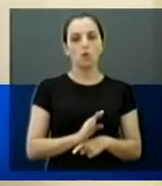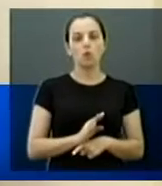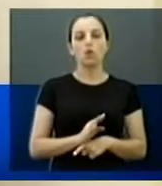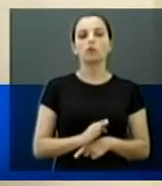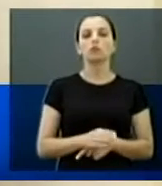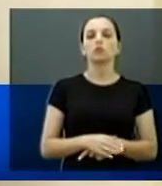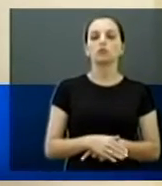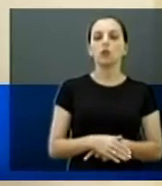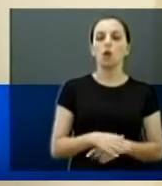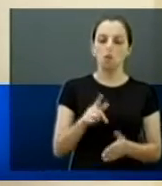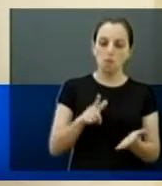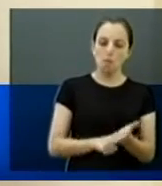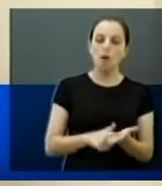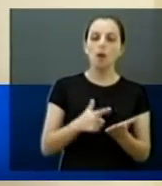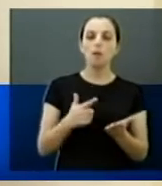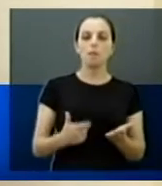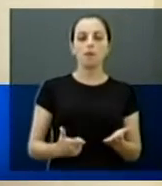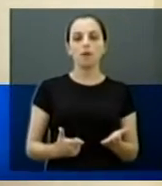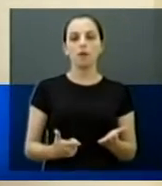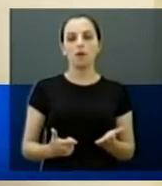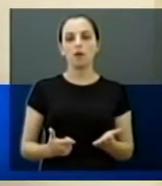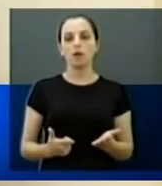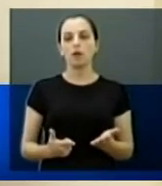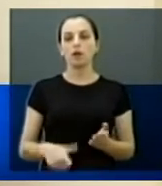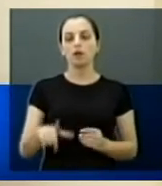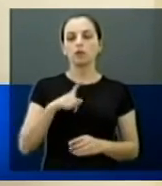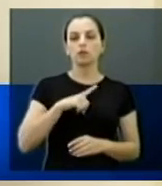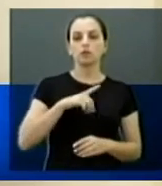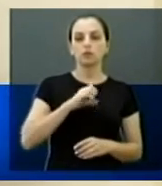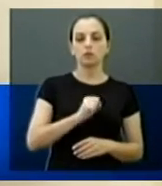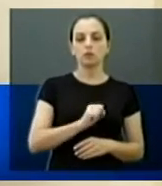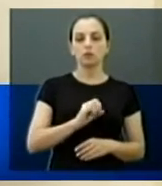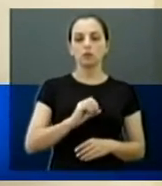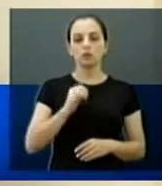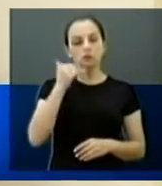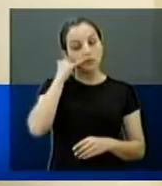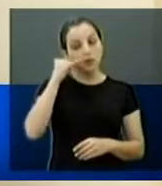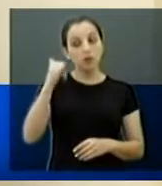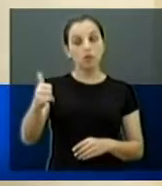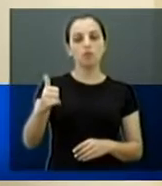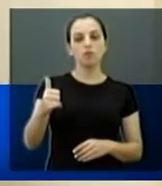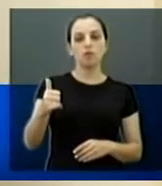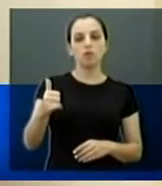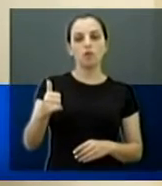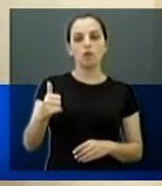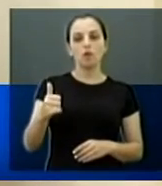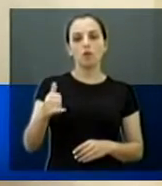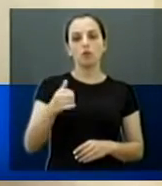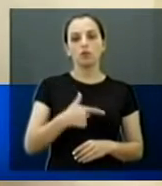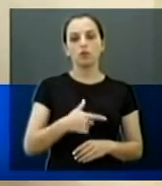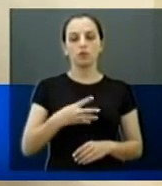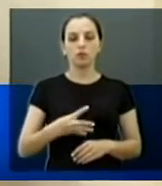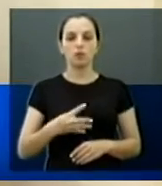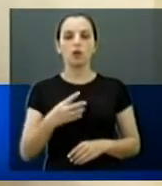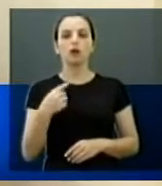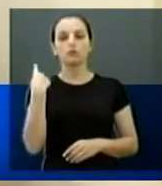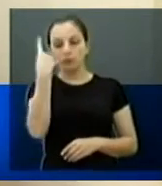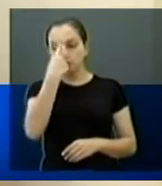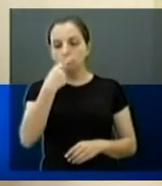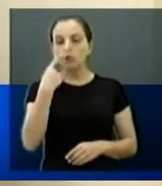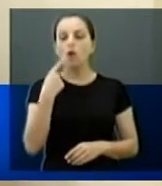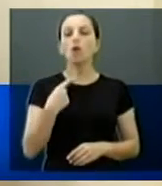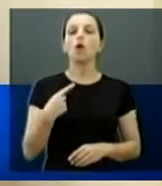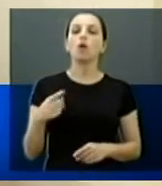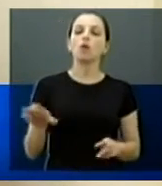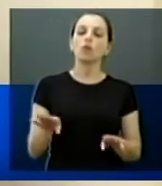é um folder e um adesivo de para-choque, tem um 0800 que a pessoa pode ligar, que vai funcionar 24 horas, a Lei dos